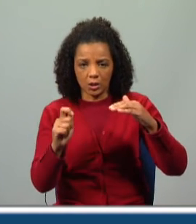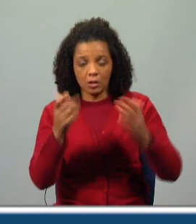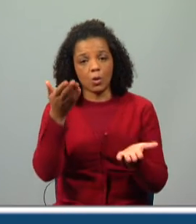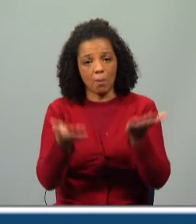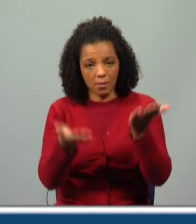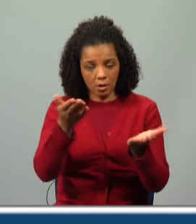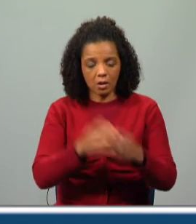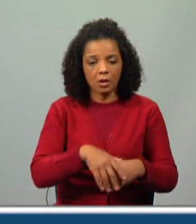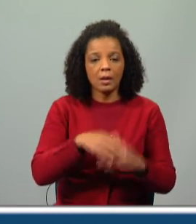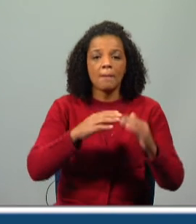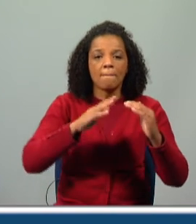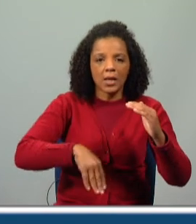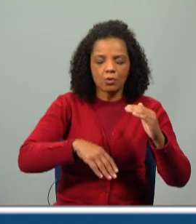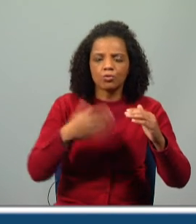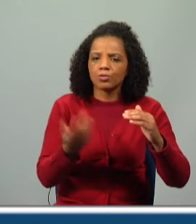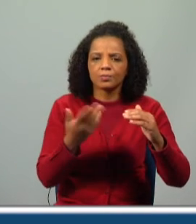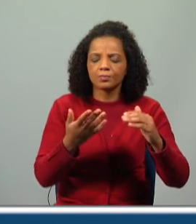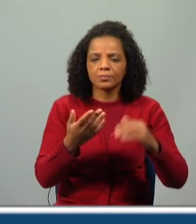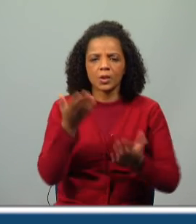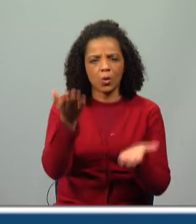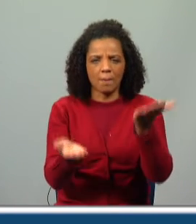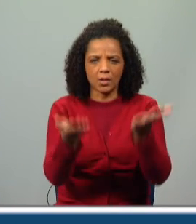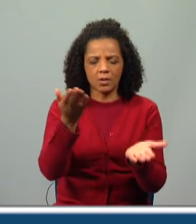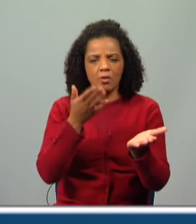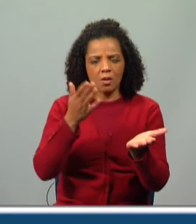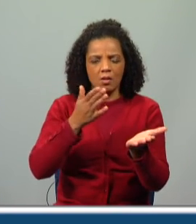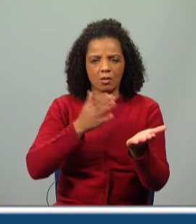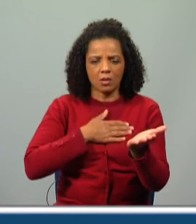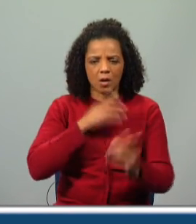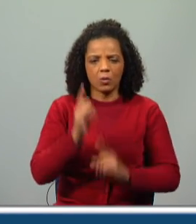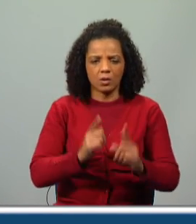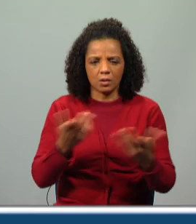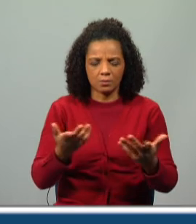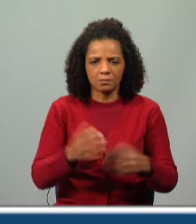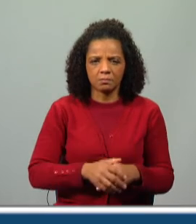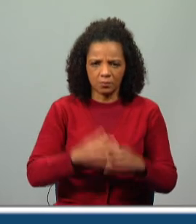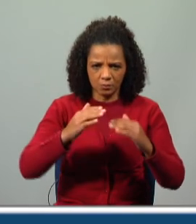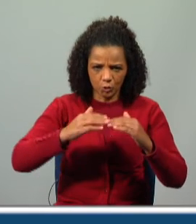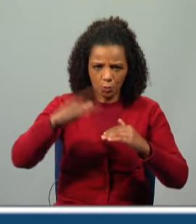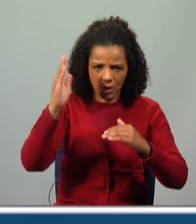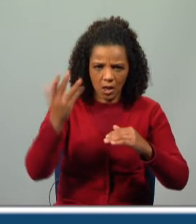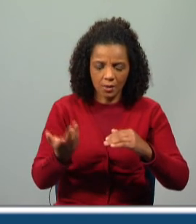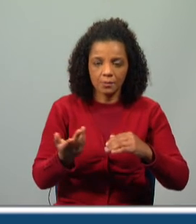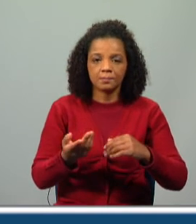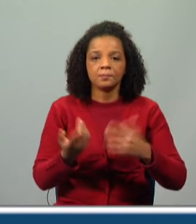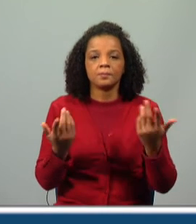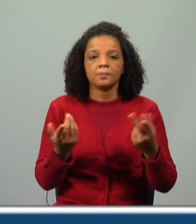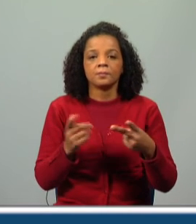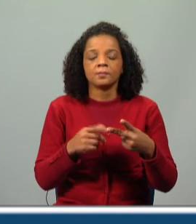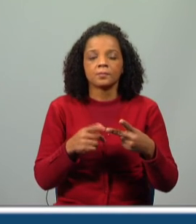comparar, menos do que, esta comparação dá-nos a ideia de que? Será de superioridade,